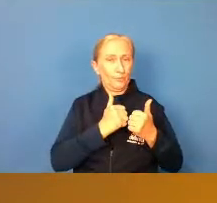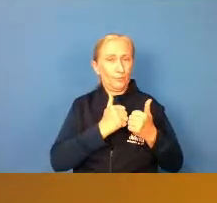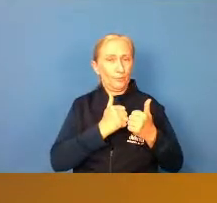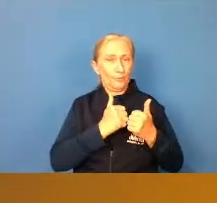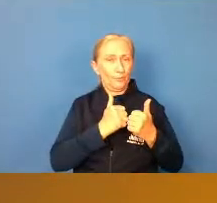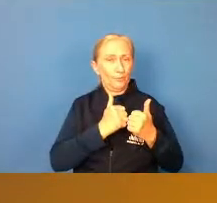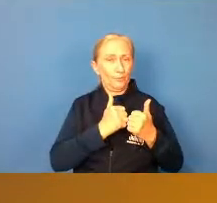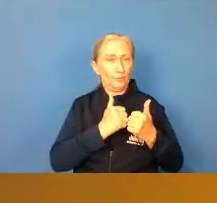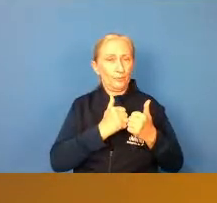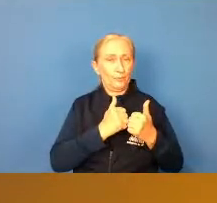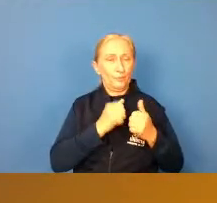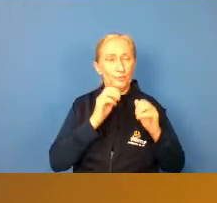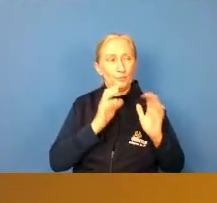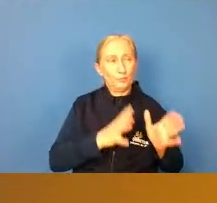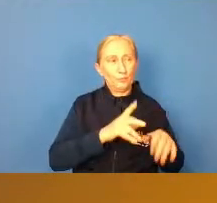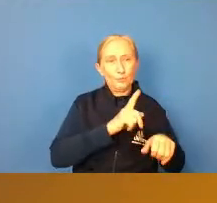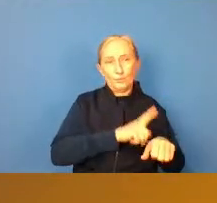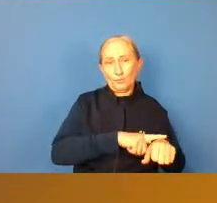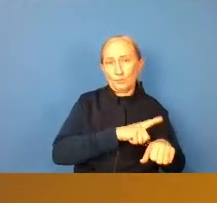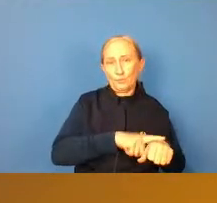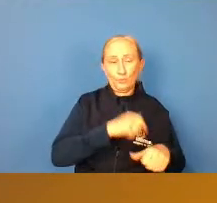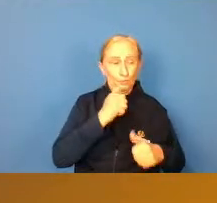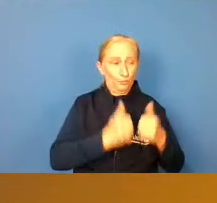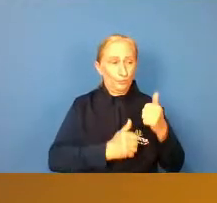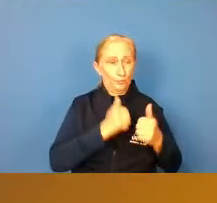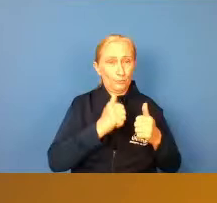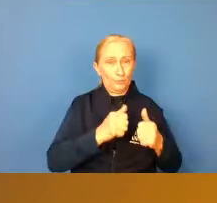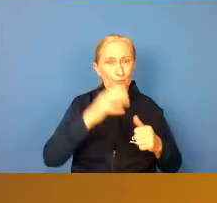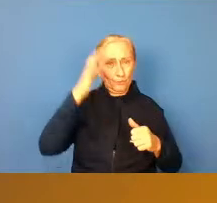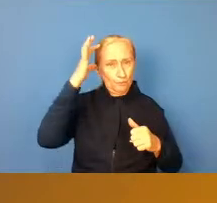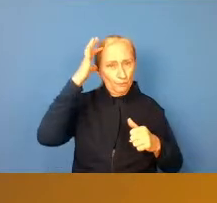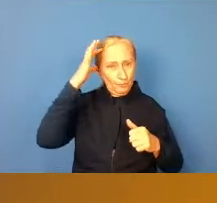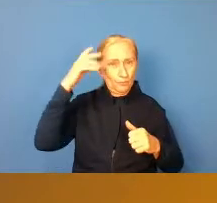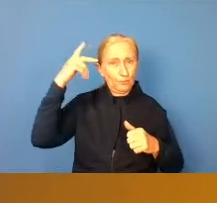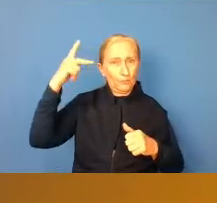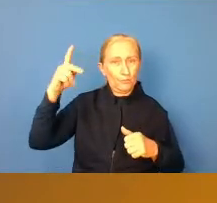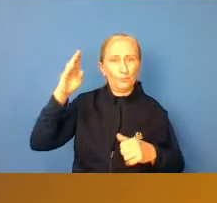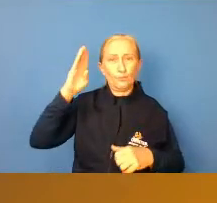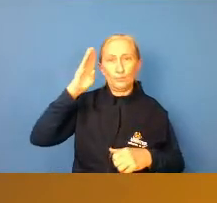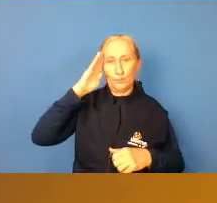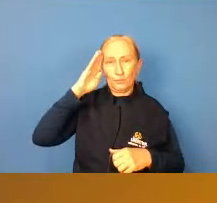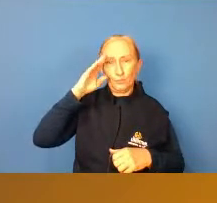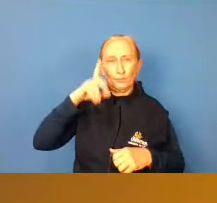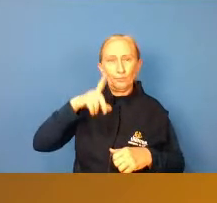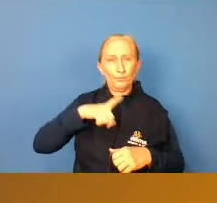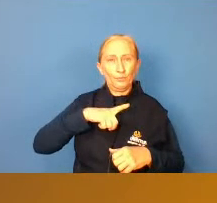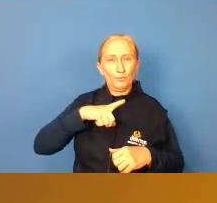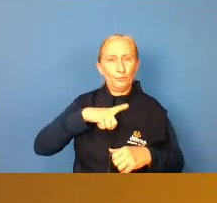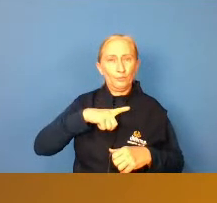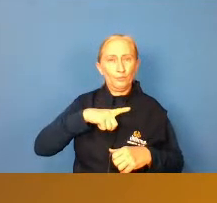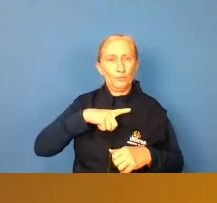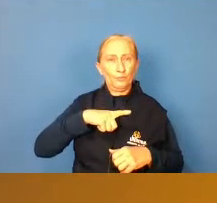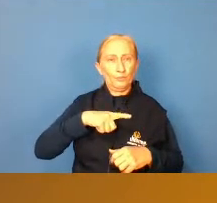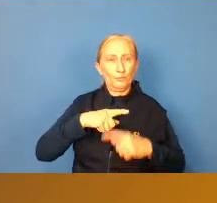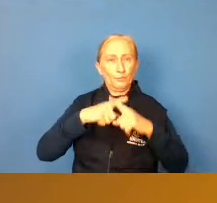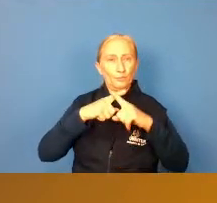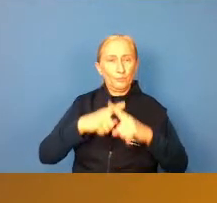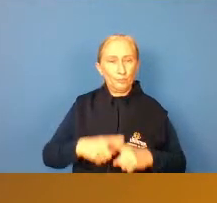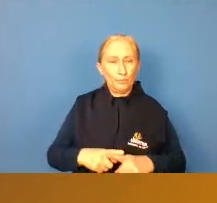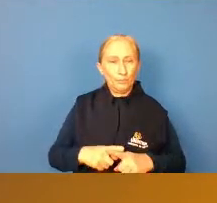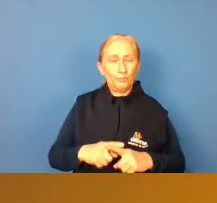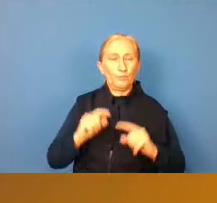em uma certa época era jogado com a cabeça dos soldados então havia a a disputa